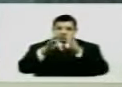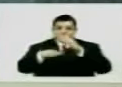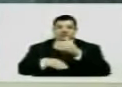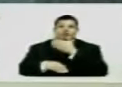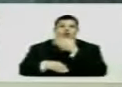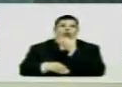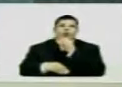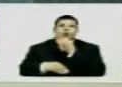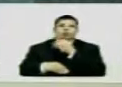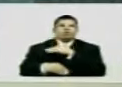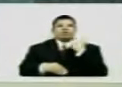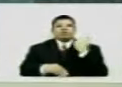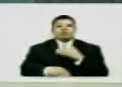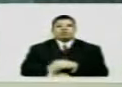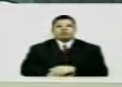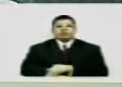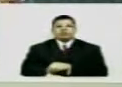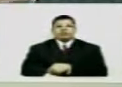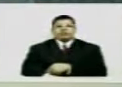assassino